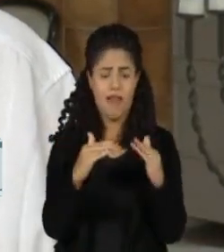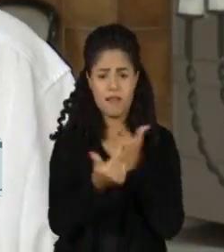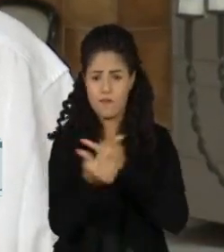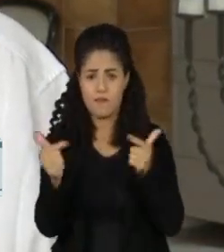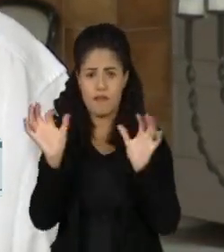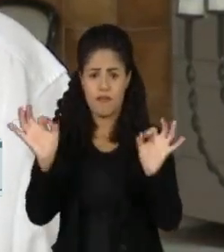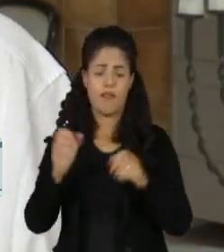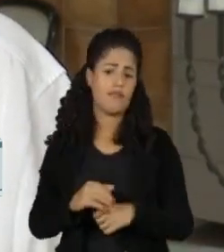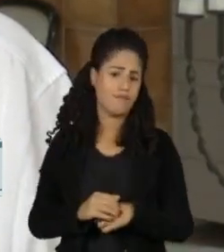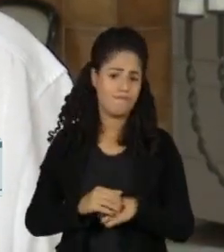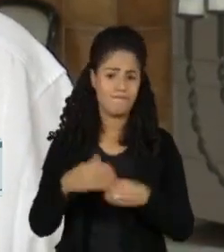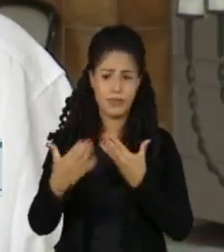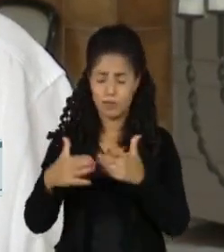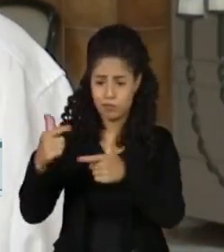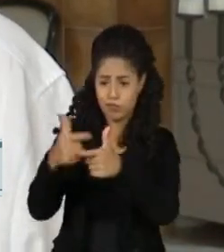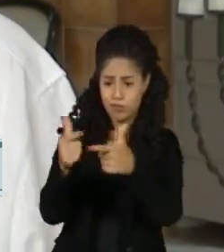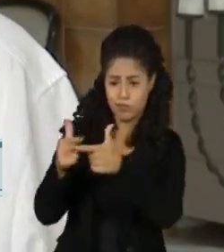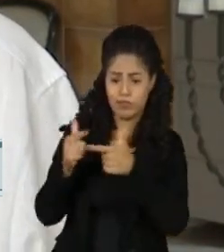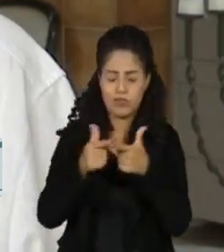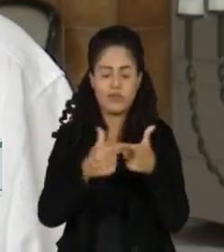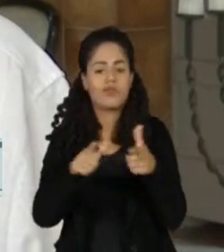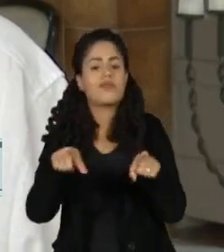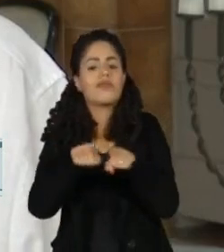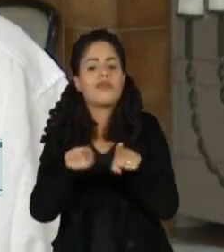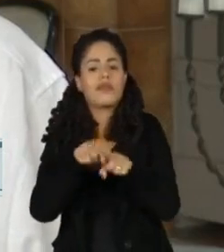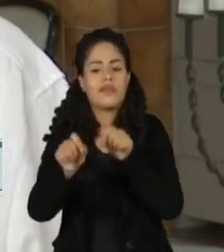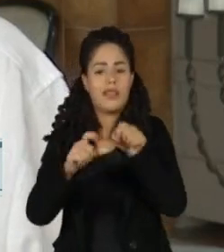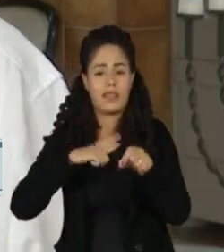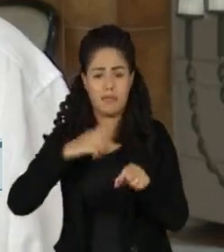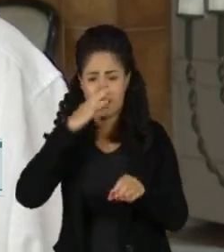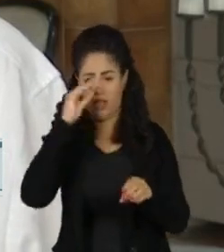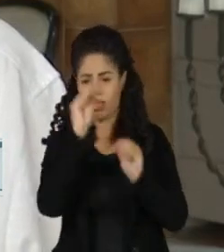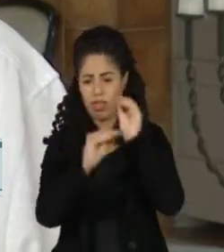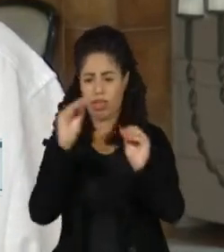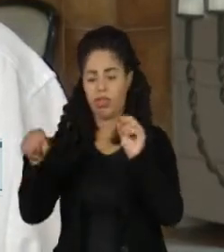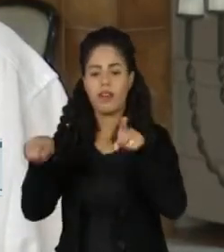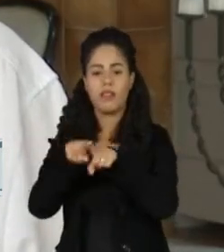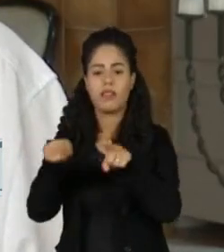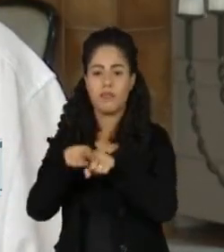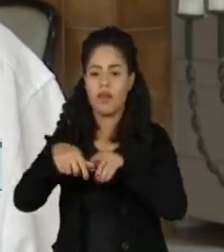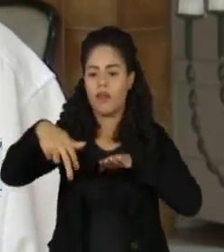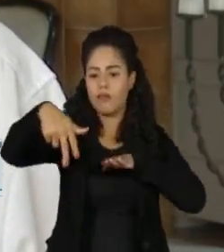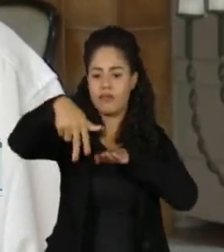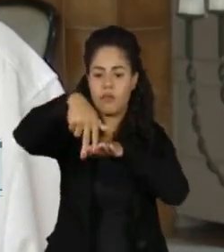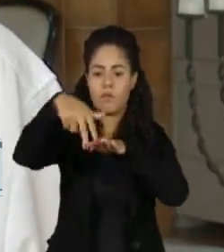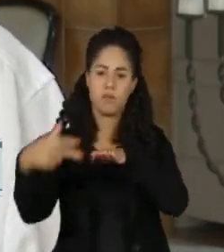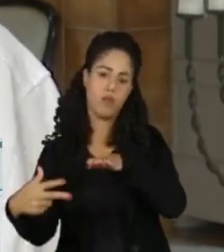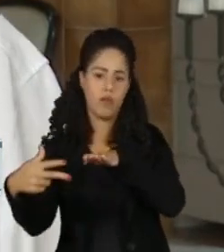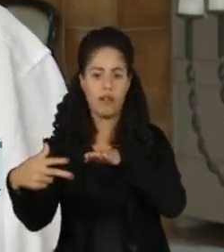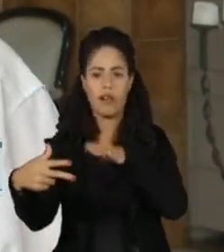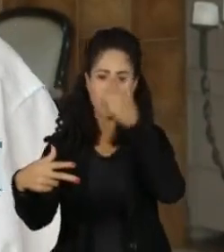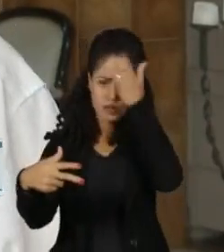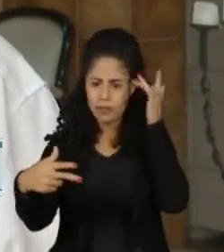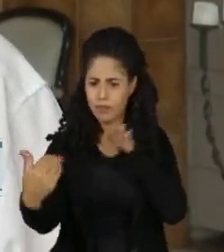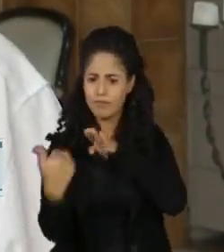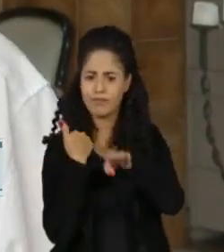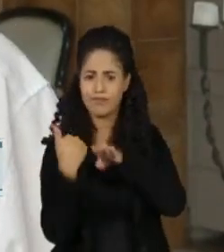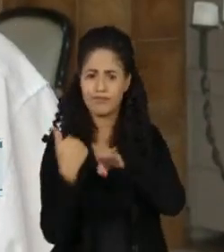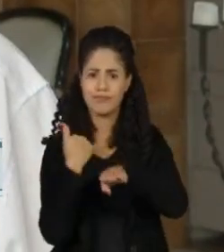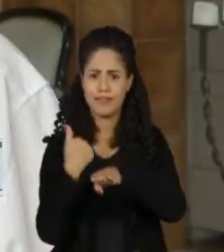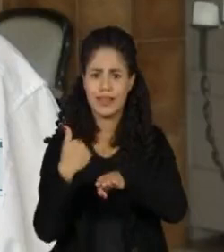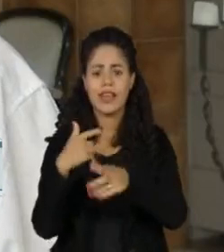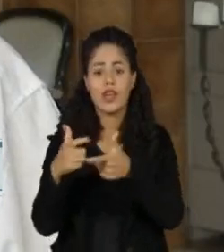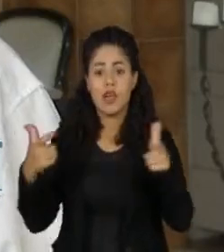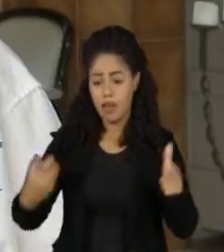fustigadas de todo lado. Esses, além de serem rejeitados, são atropelados e morrem, que ficam nas marginais. Toda vida